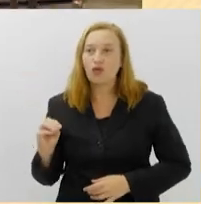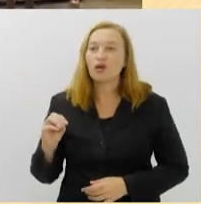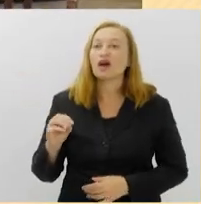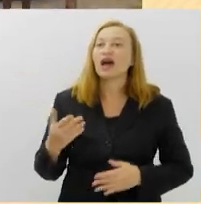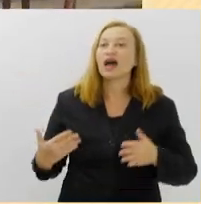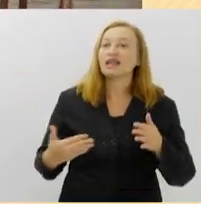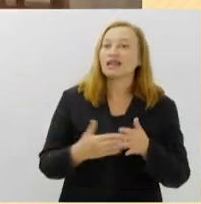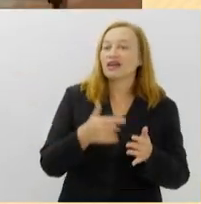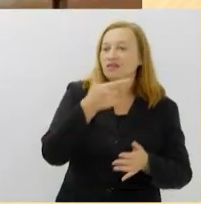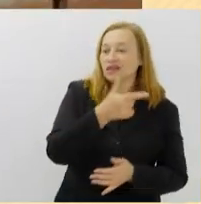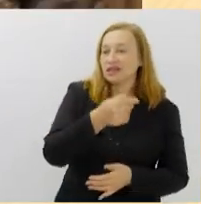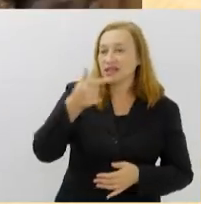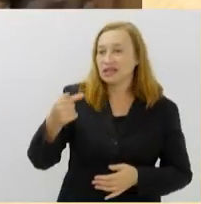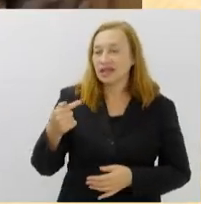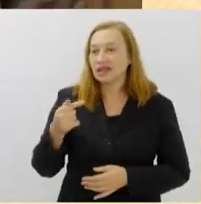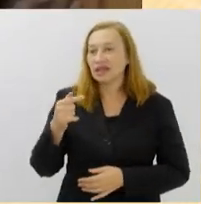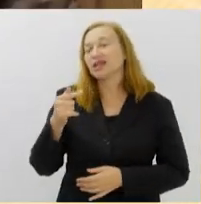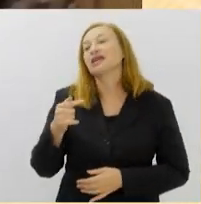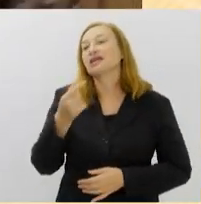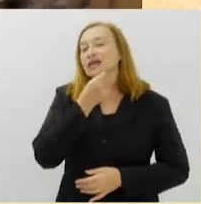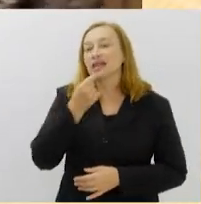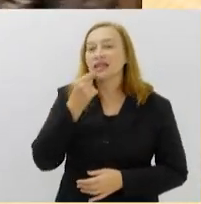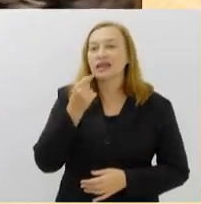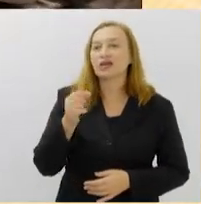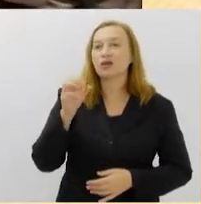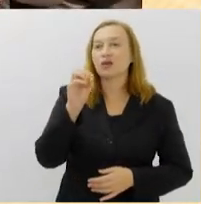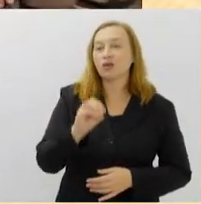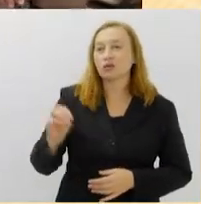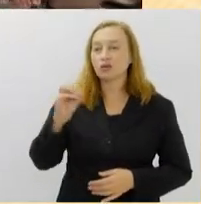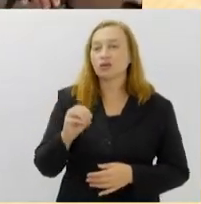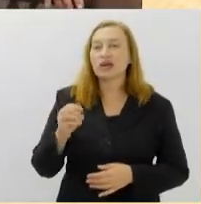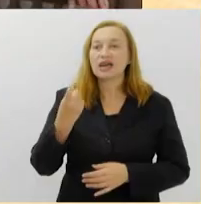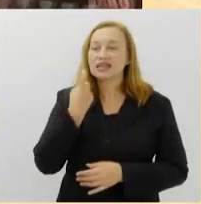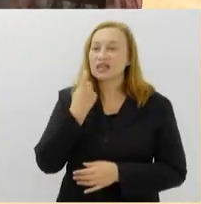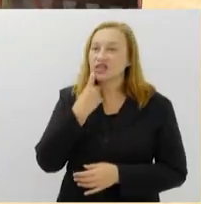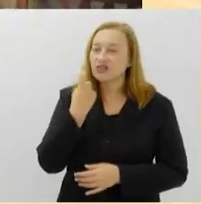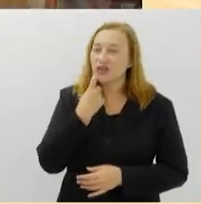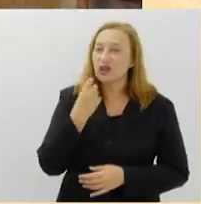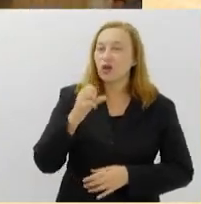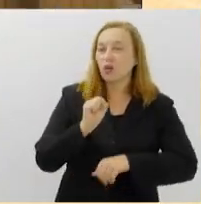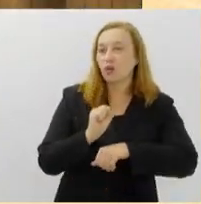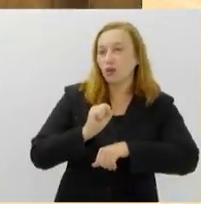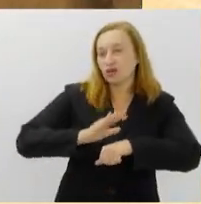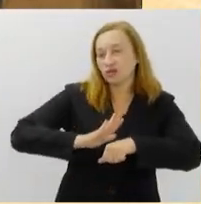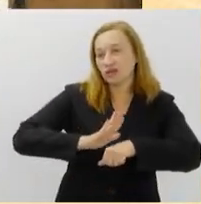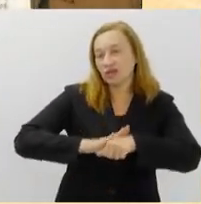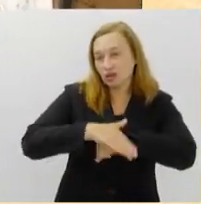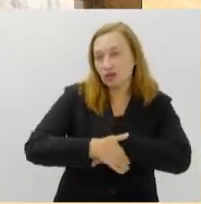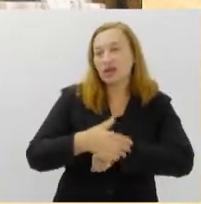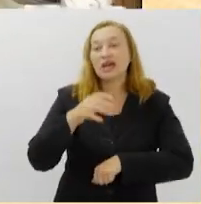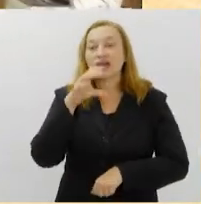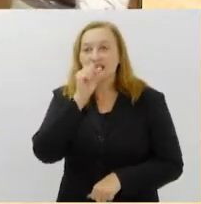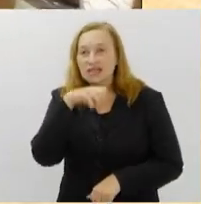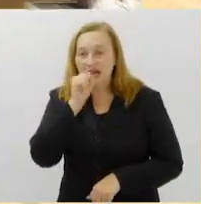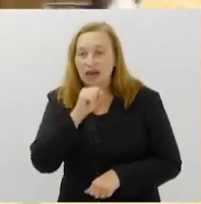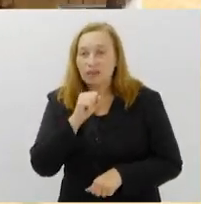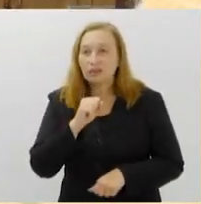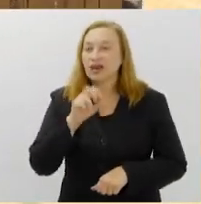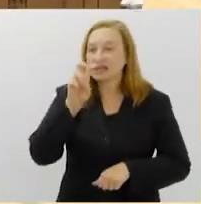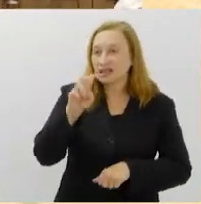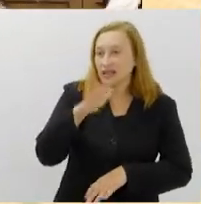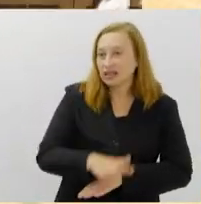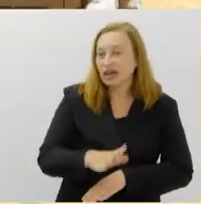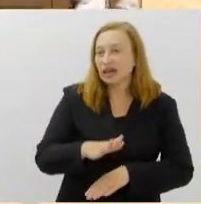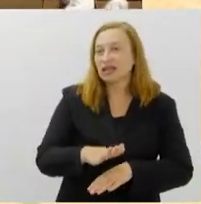até o final de outubro. Nas sextas, às oito da noite, nos sábados, às cinco da tarde e às oito da noite, e